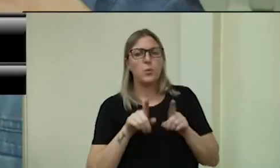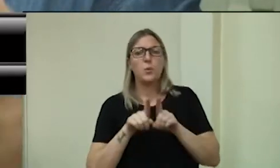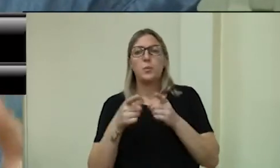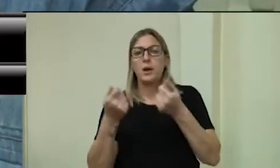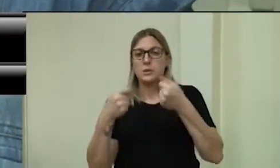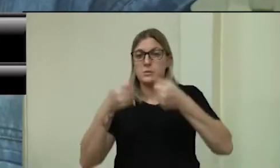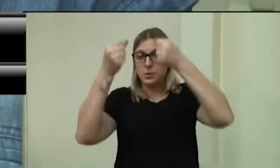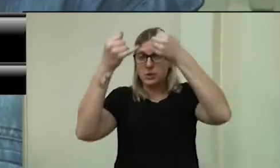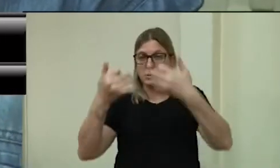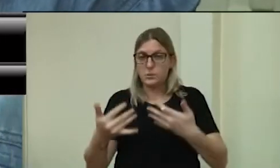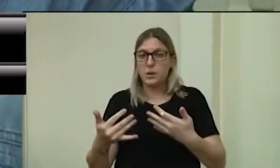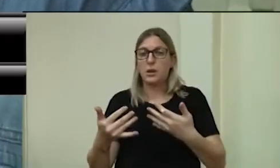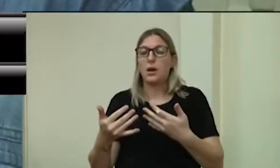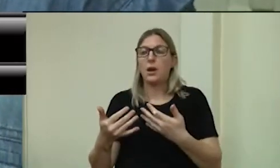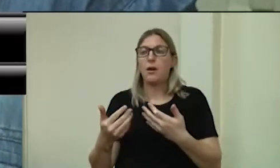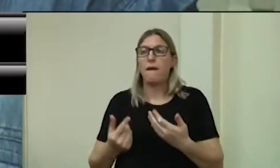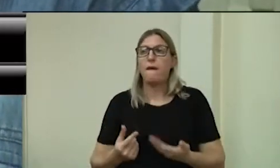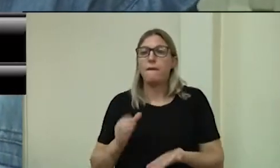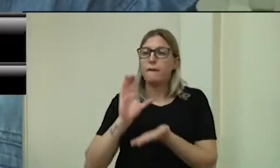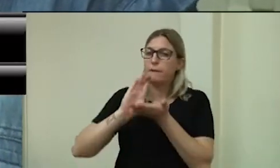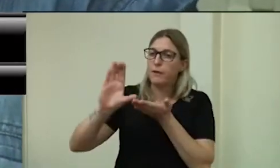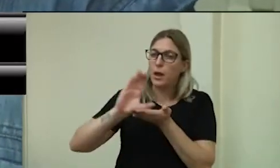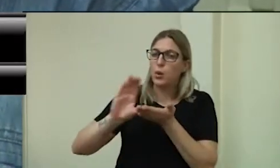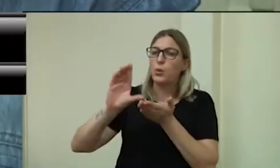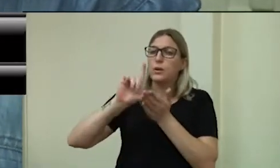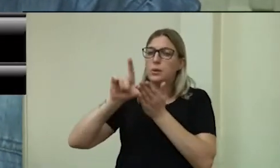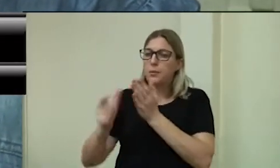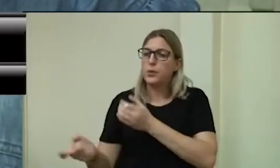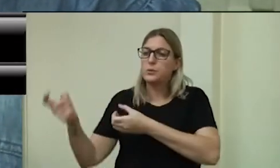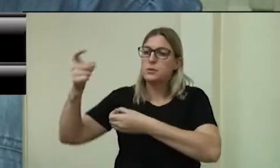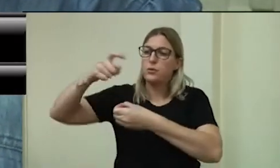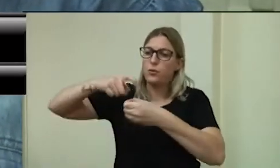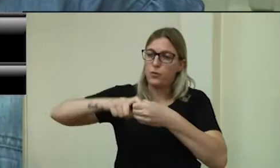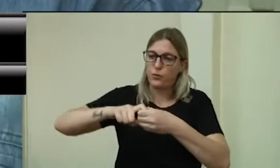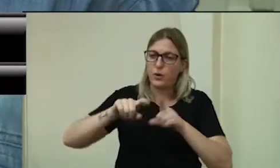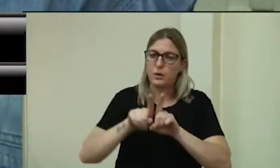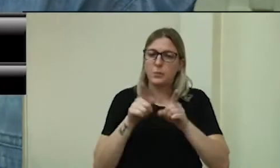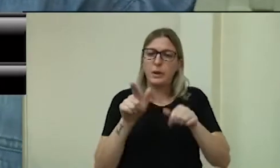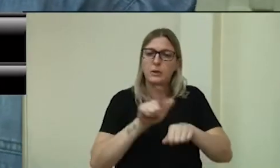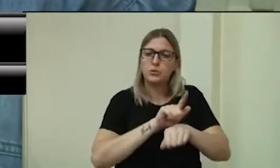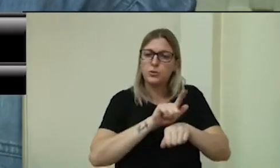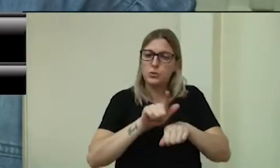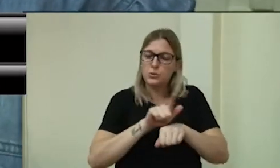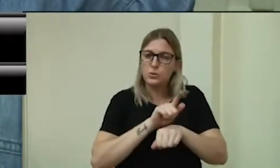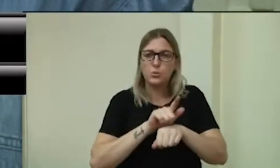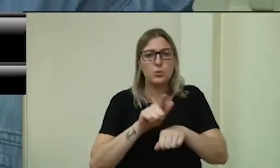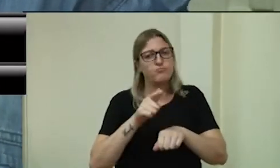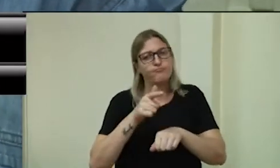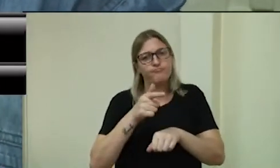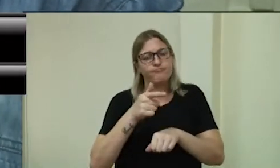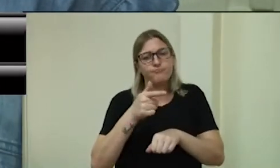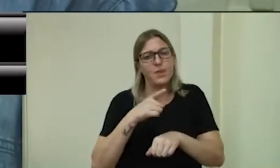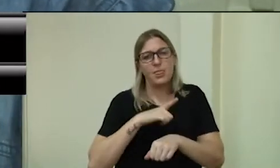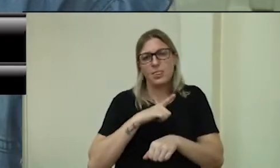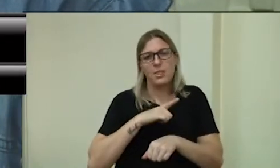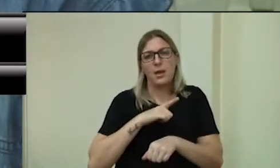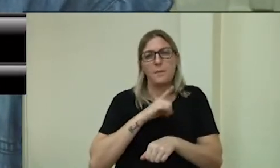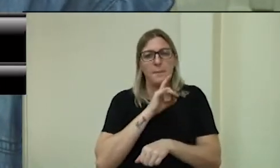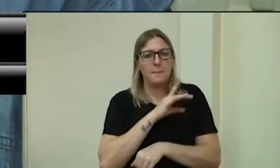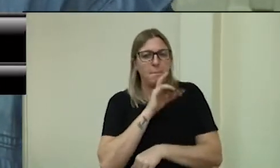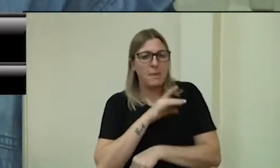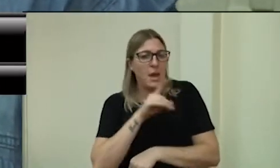devolvido, mas o gestor que não quer se arriscar, então, não deve nem se candidatar.